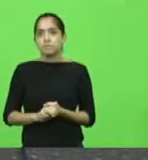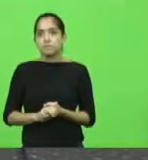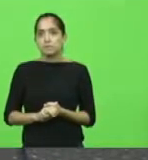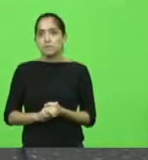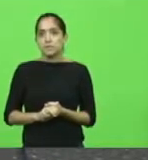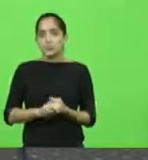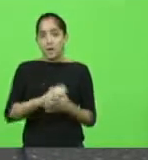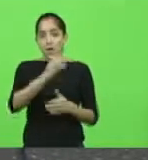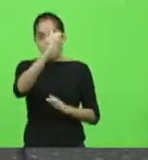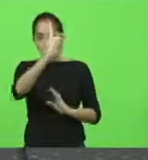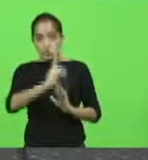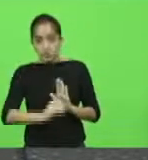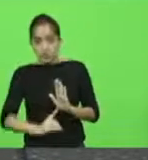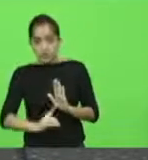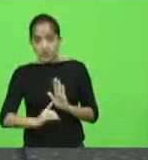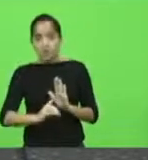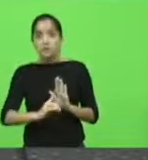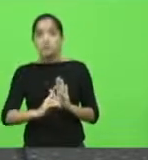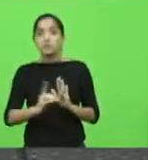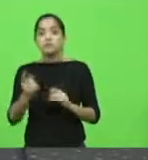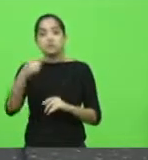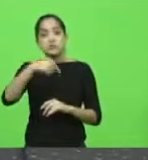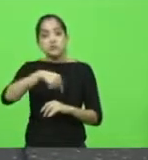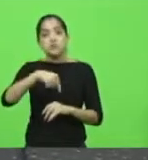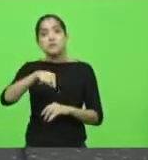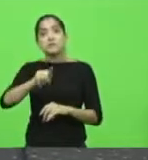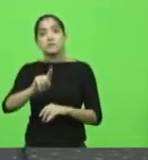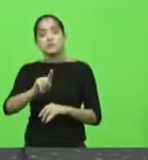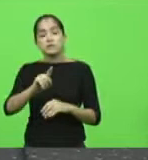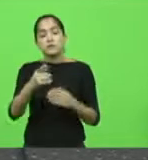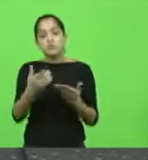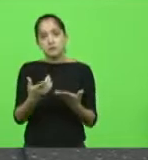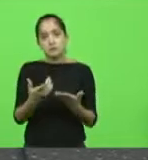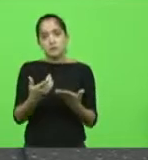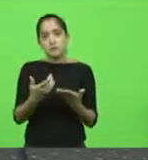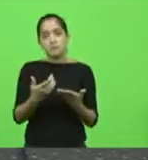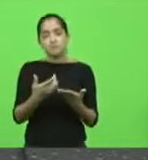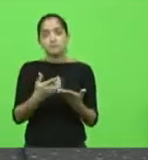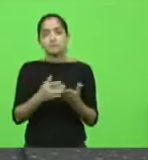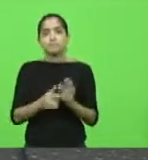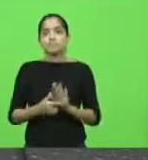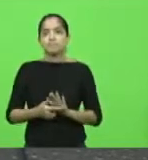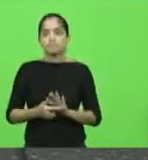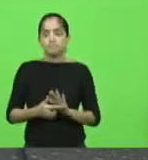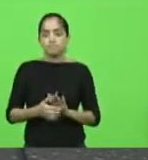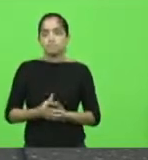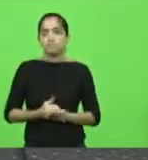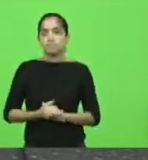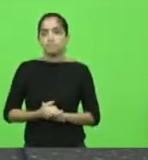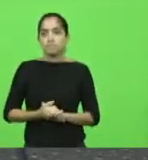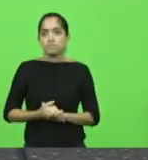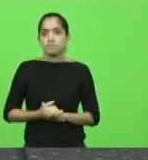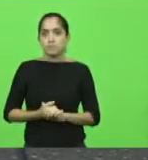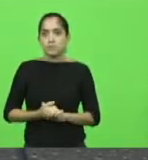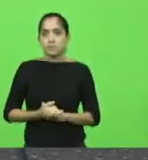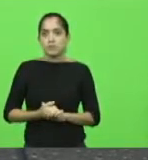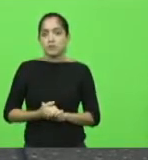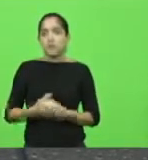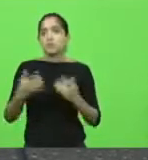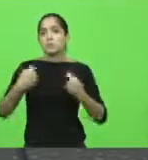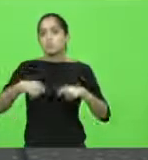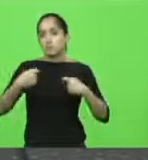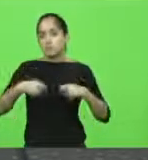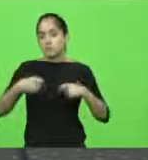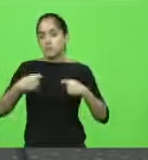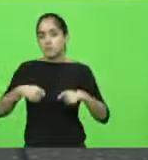direito de ir e vir, especialmente em se tratando de um mandato. Por isso, a necessidade,